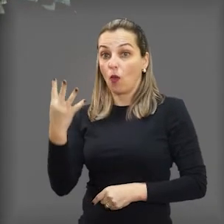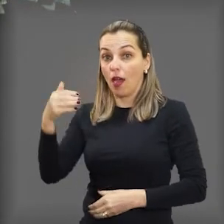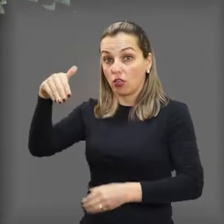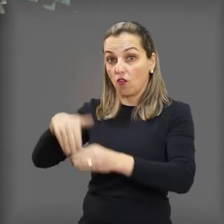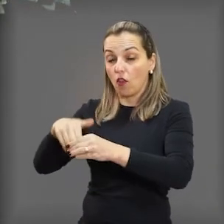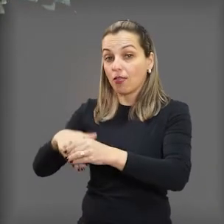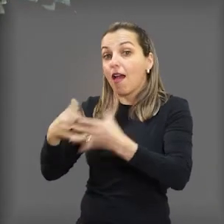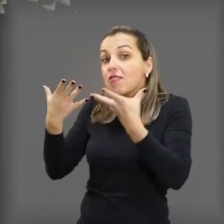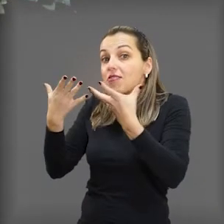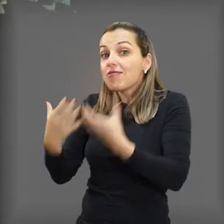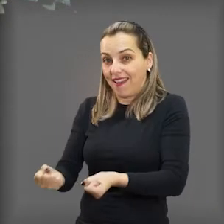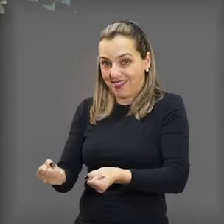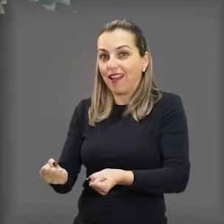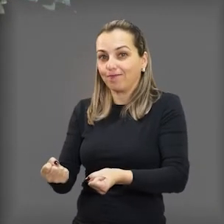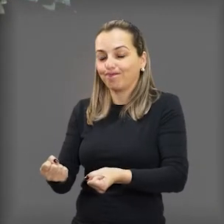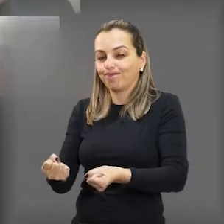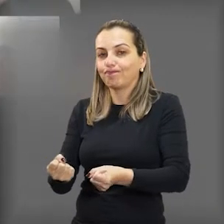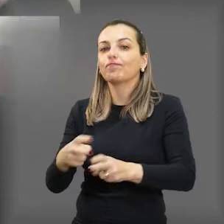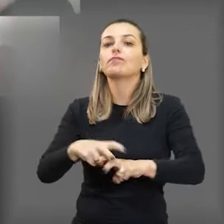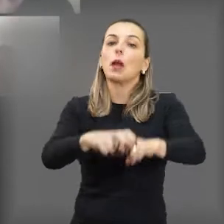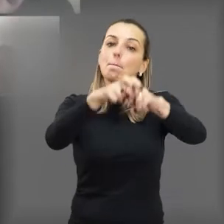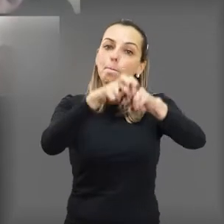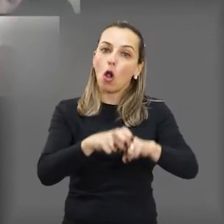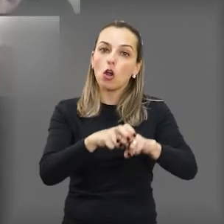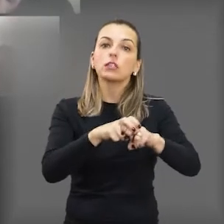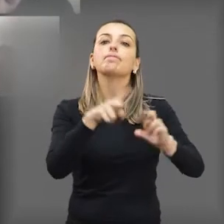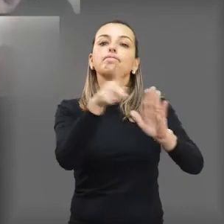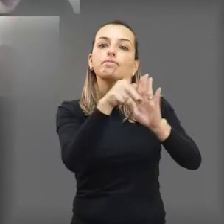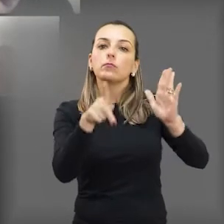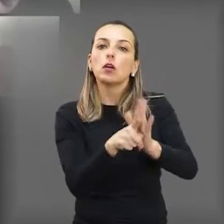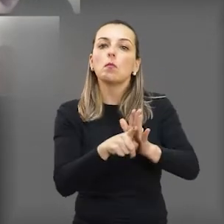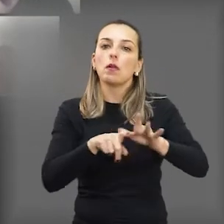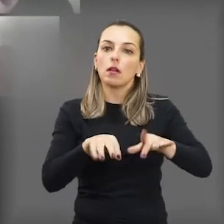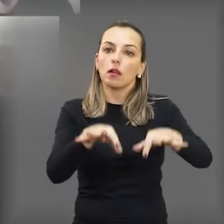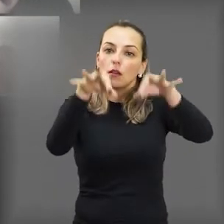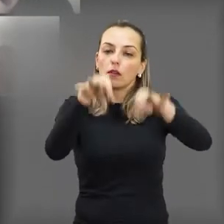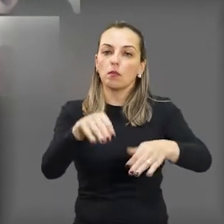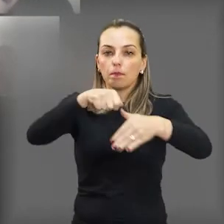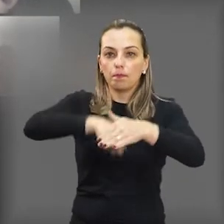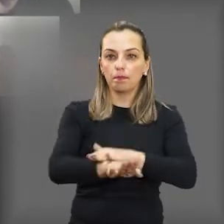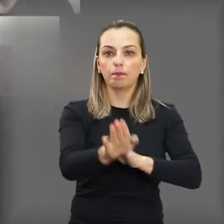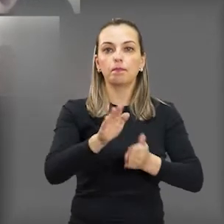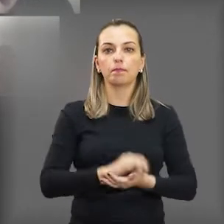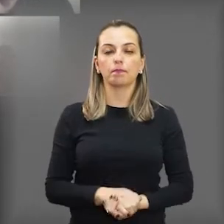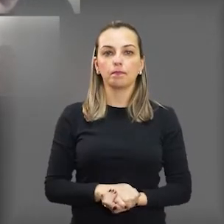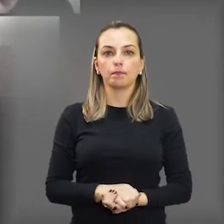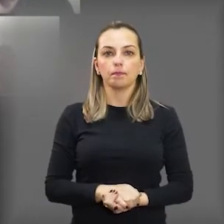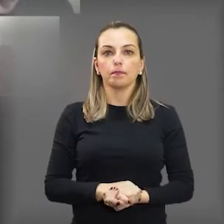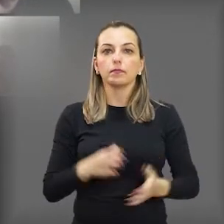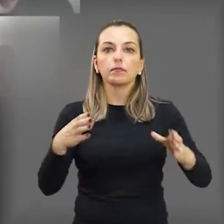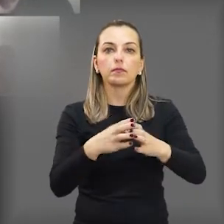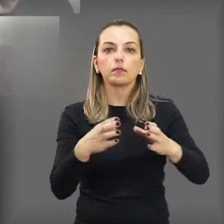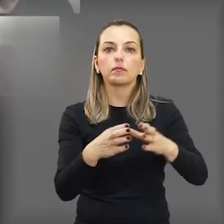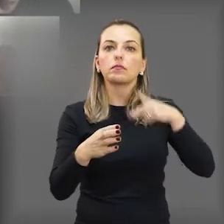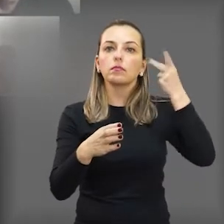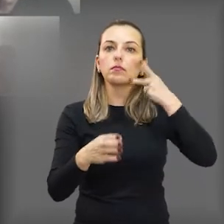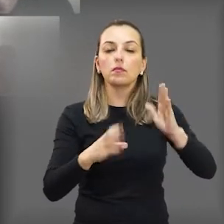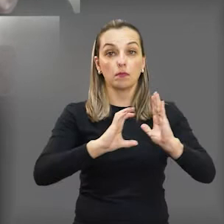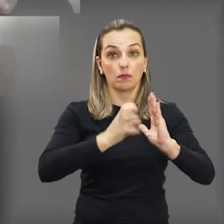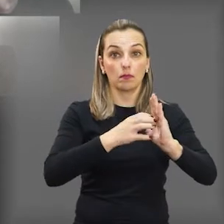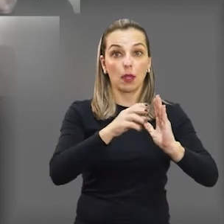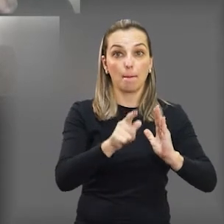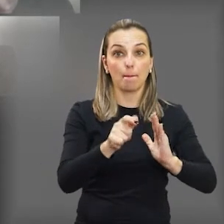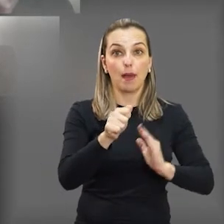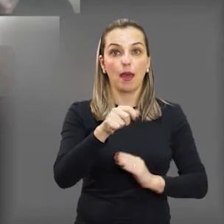horas de debate, por 13 votos a 4, o pedido foi rejeitado e será arquivado. Os votos favoráveis